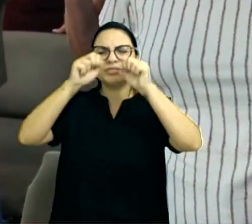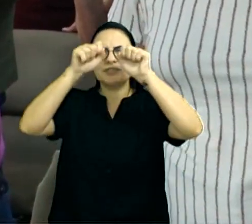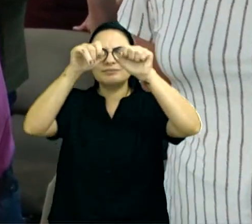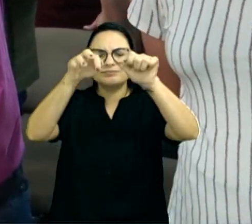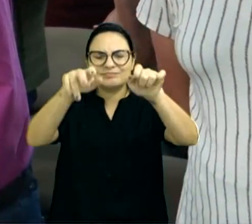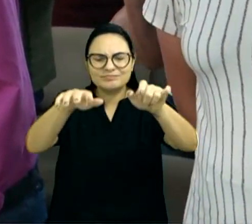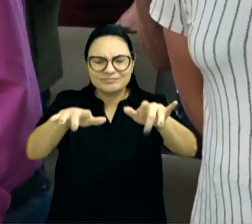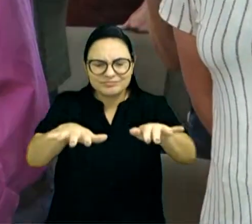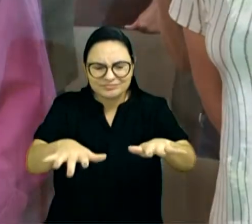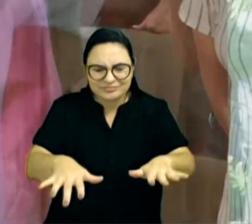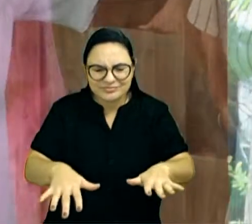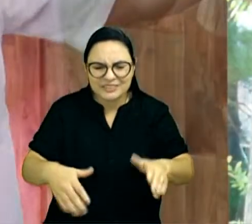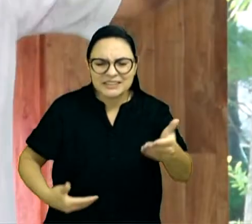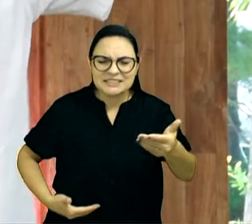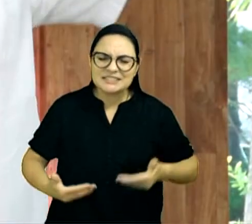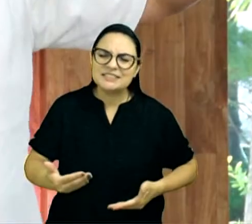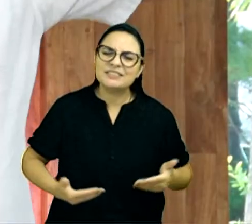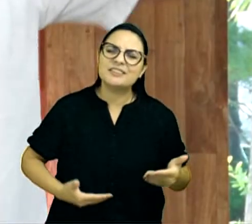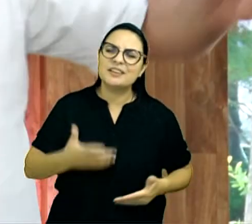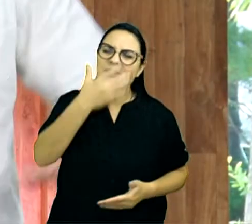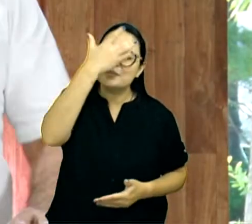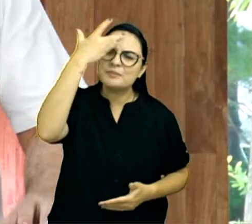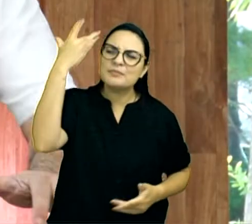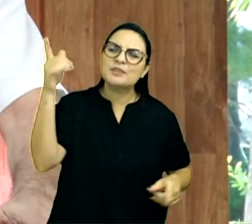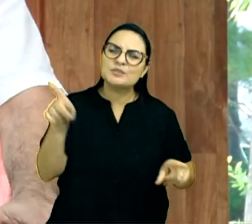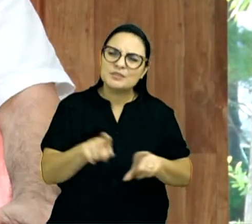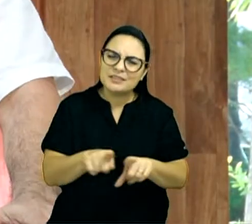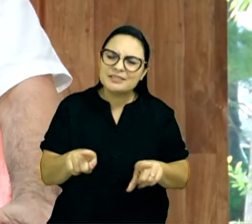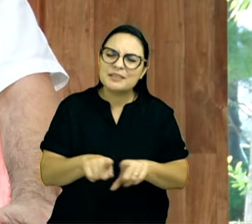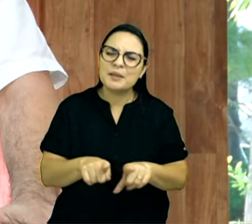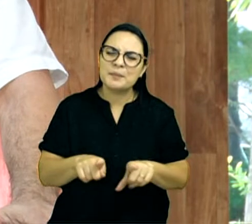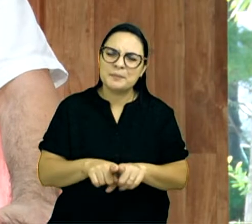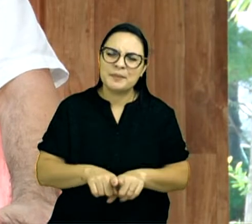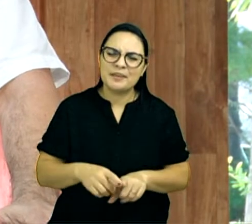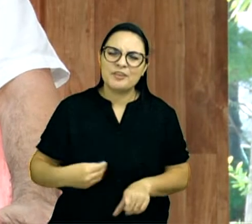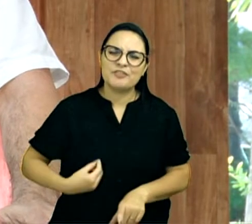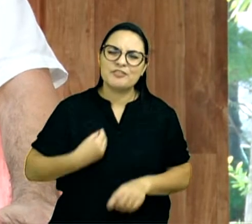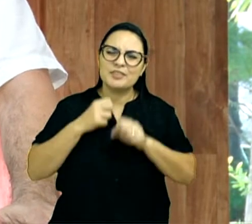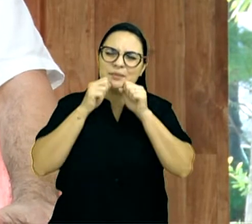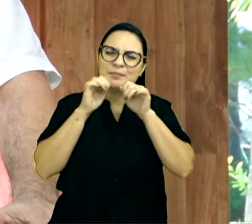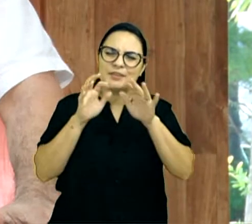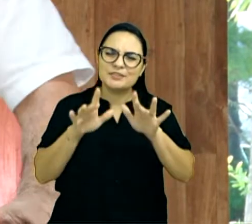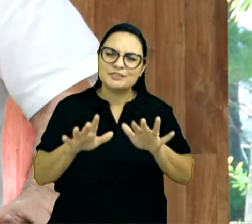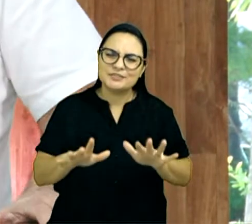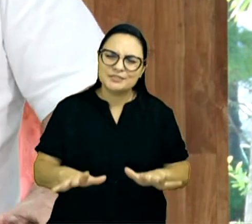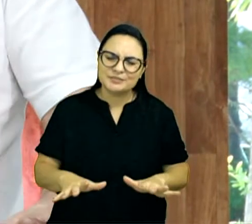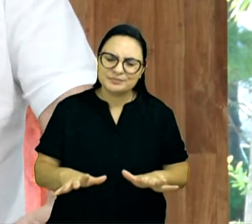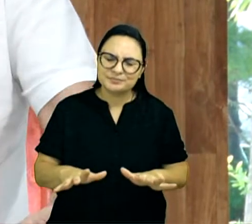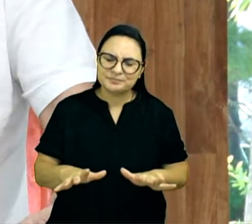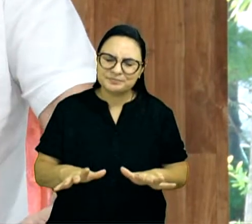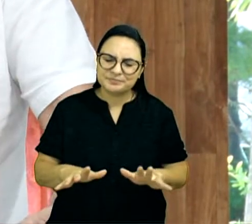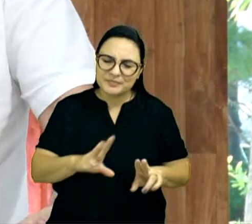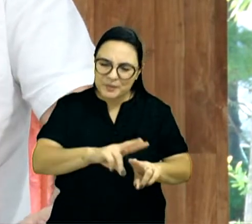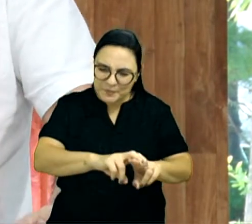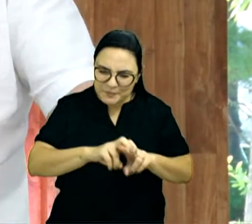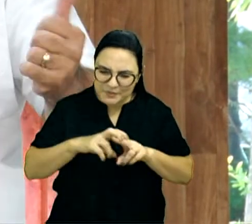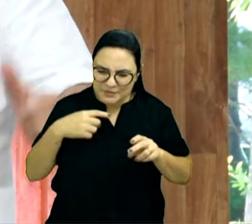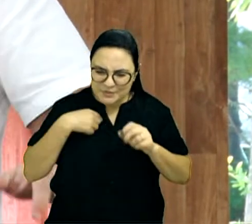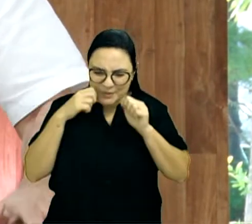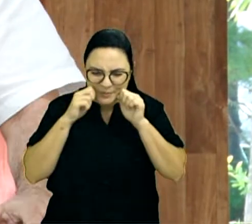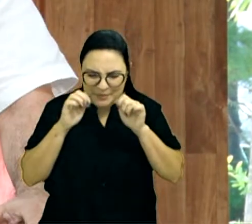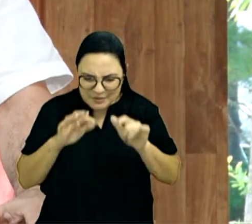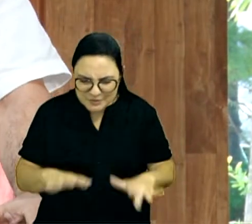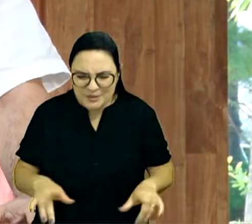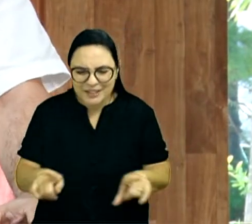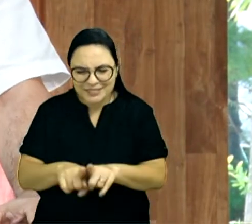servir, que as pessoas, serão abençoadas, e é quando eu abençoo, eu sou